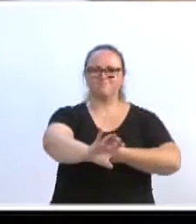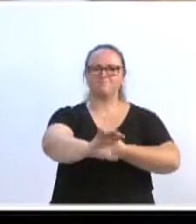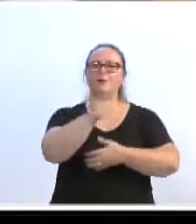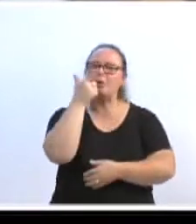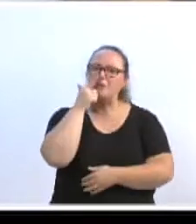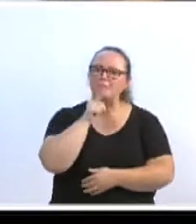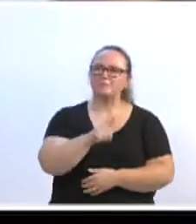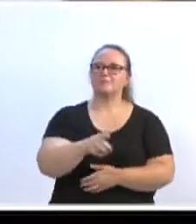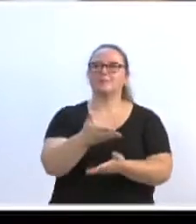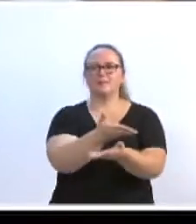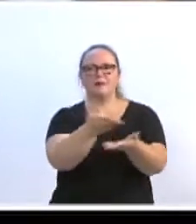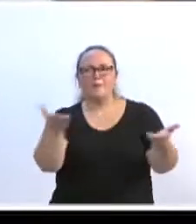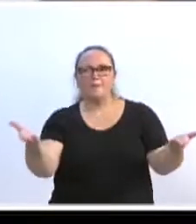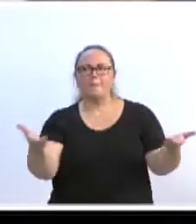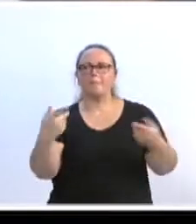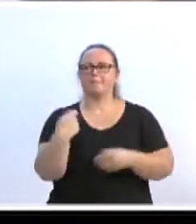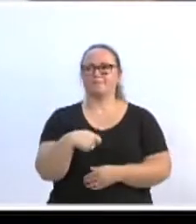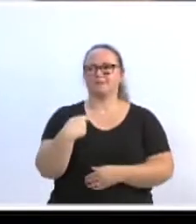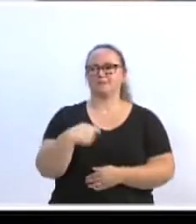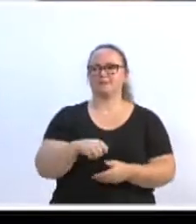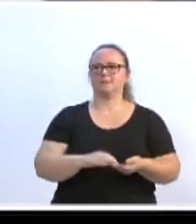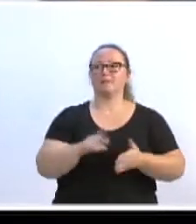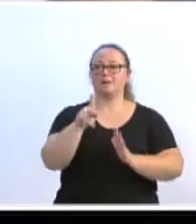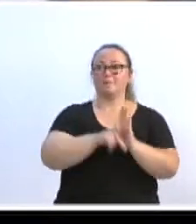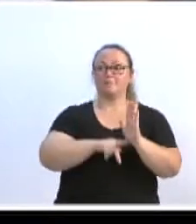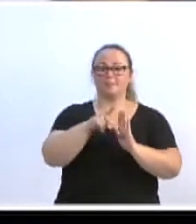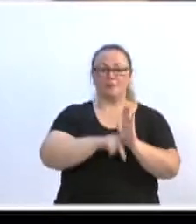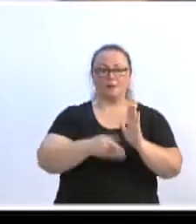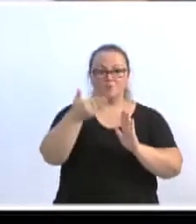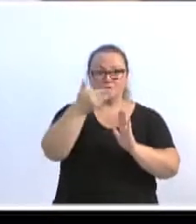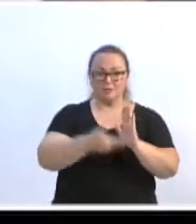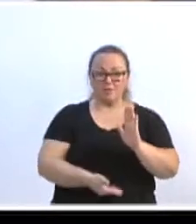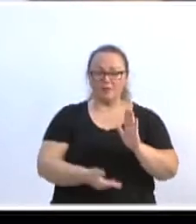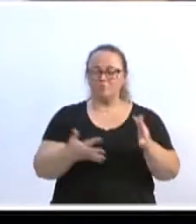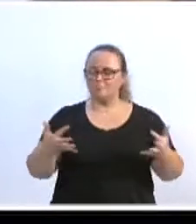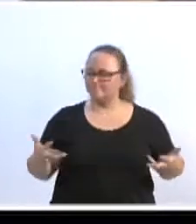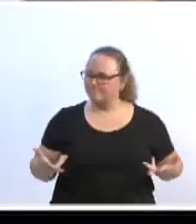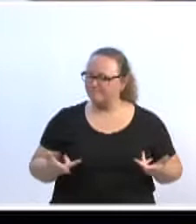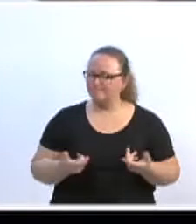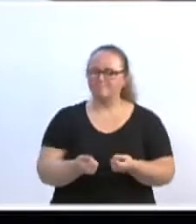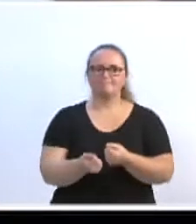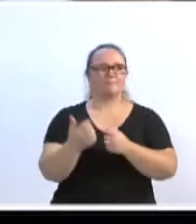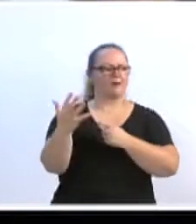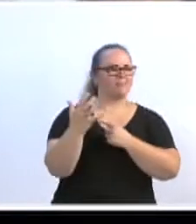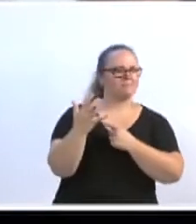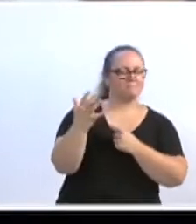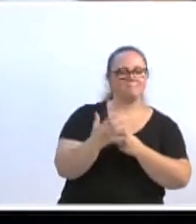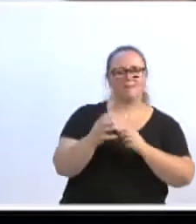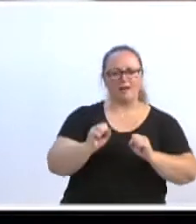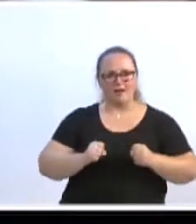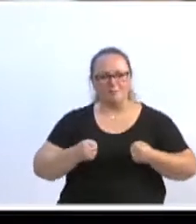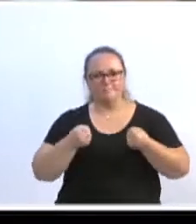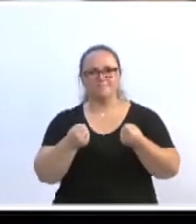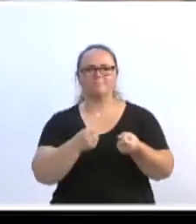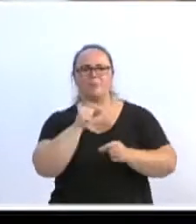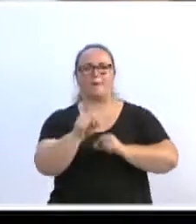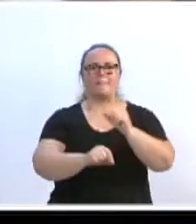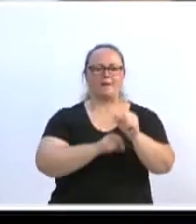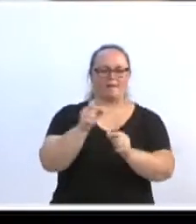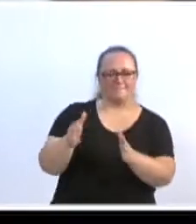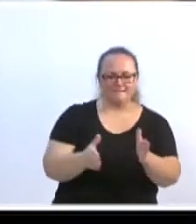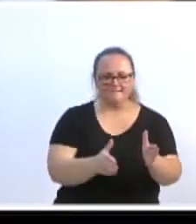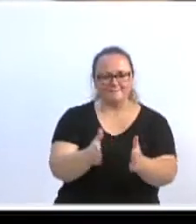esse apoio que eles precisam. E o projeto está sendo maravilhoso, porque tem influenciado muito as pessoas, está tirando muita gente de um caminho e,